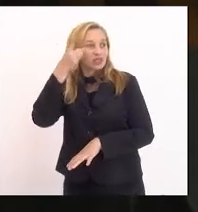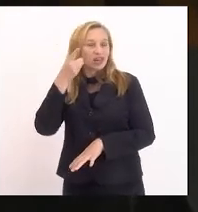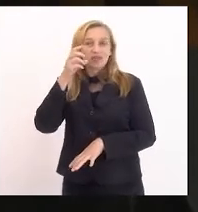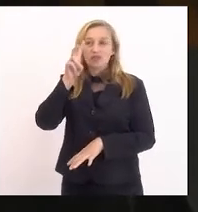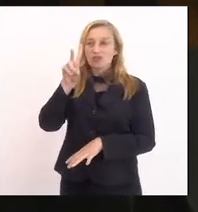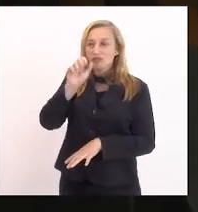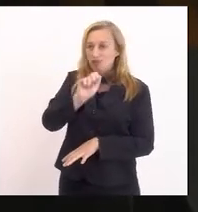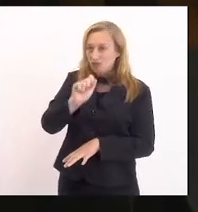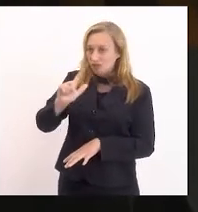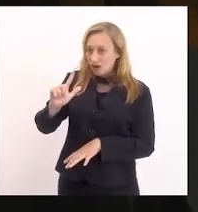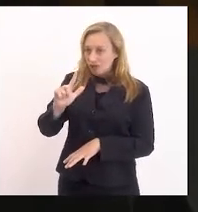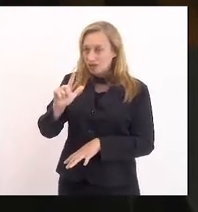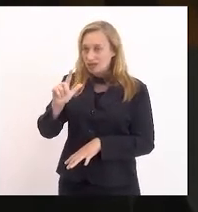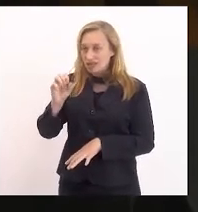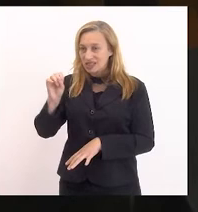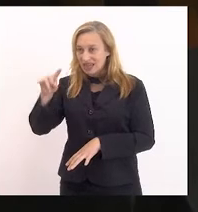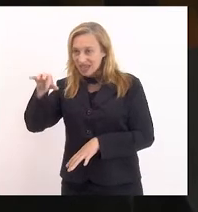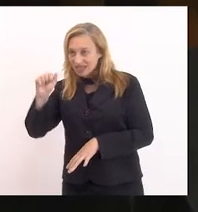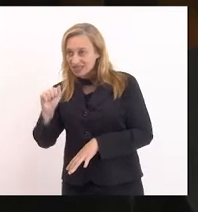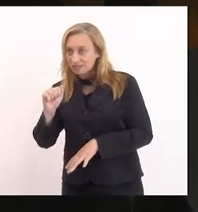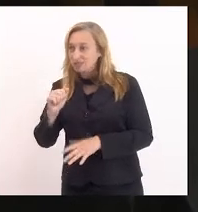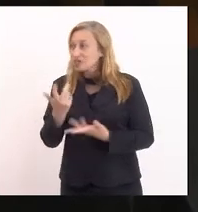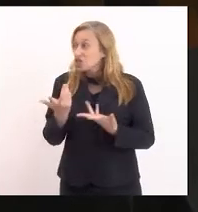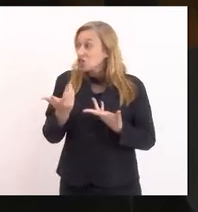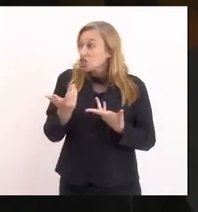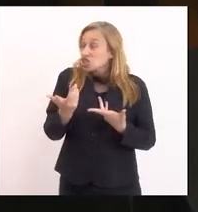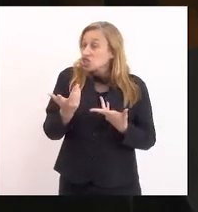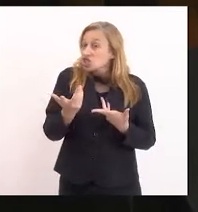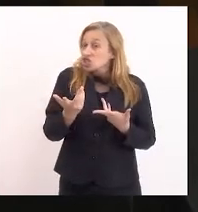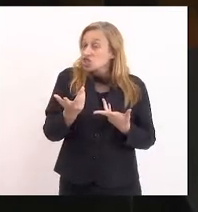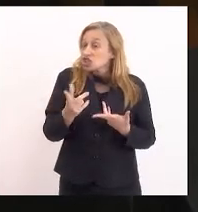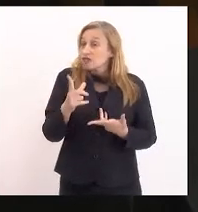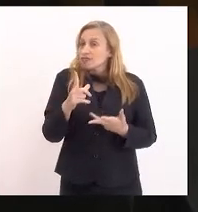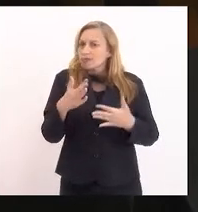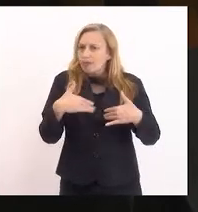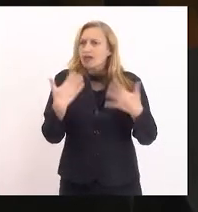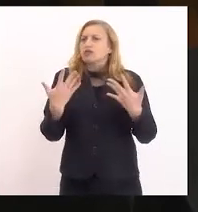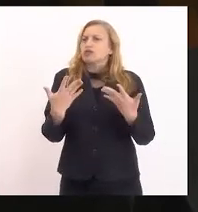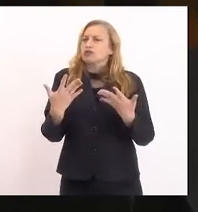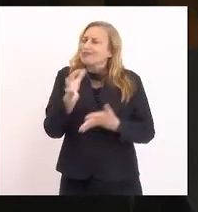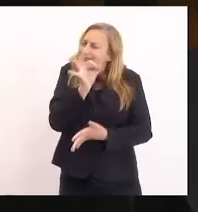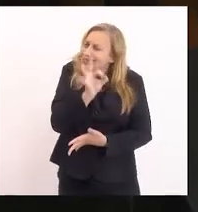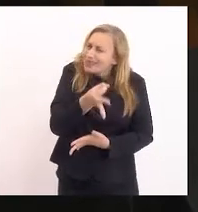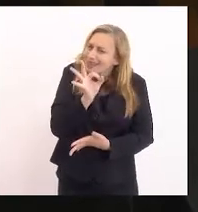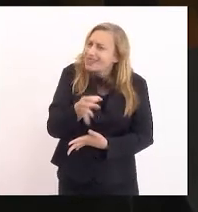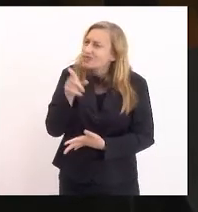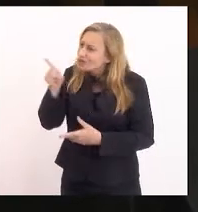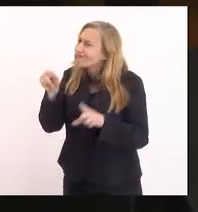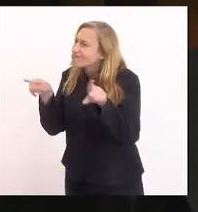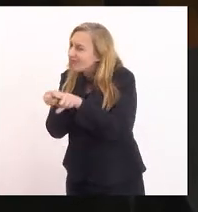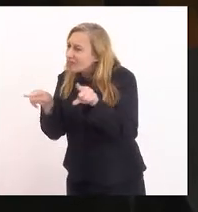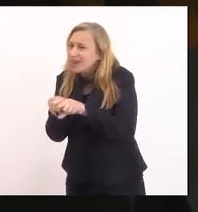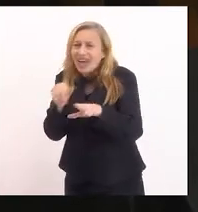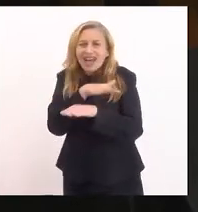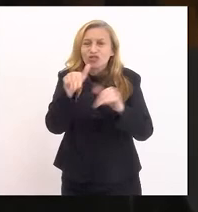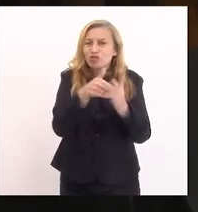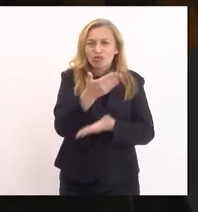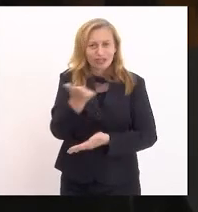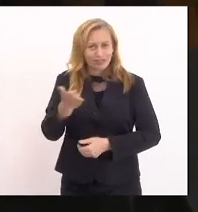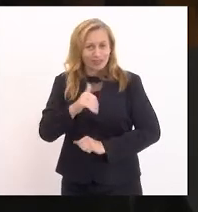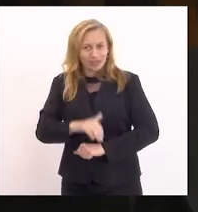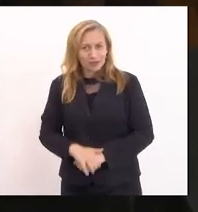do SEASA, a tratar de algo que tem nos assustado, tem certeza, Val, você também, a todos e todas.